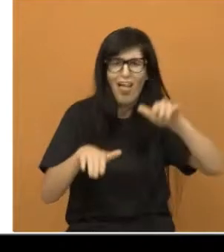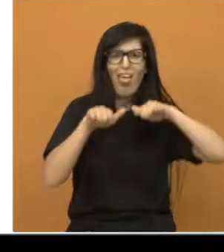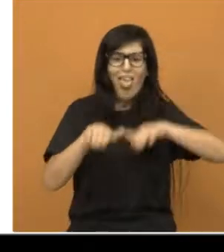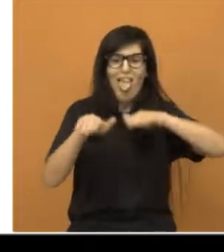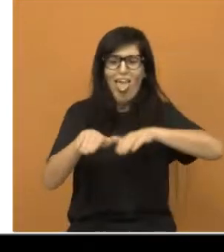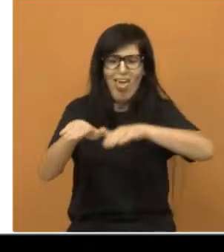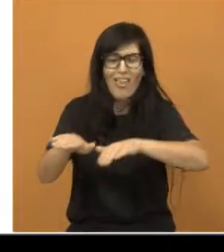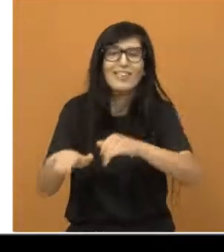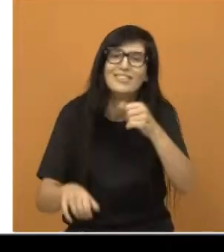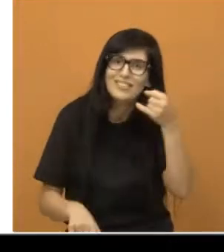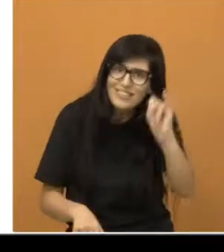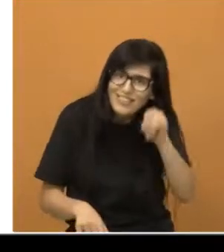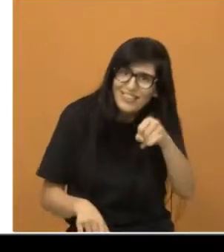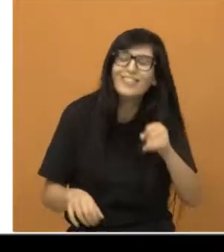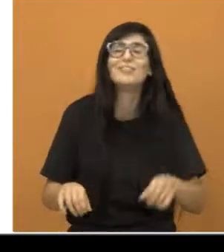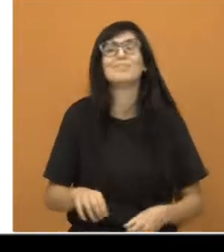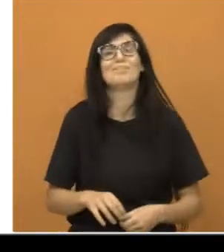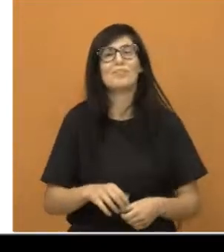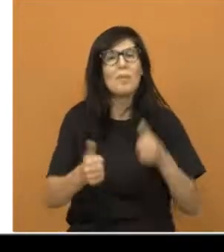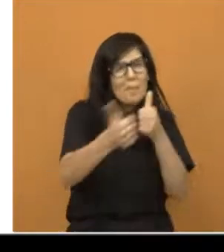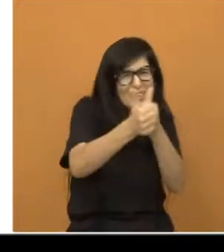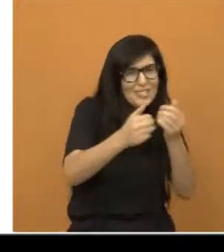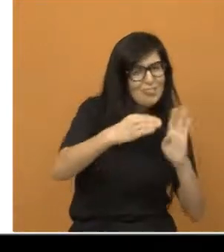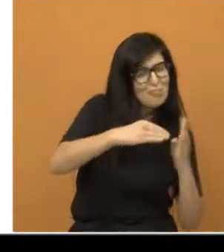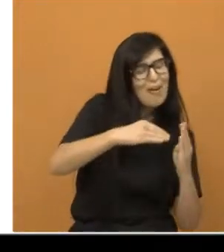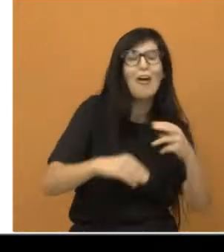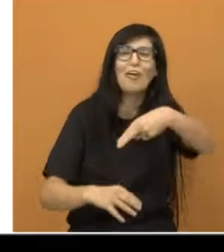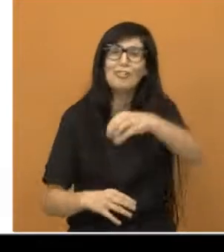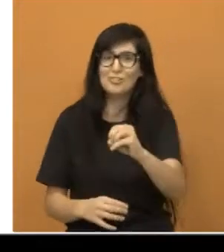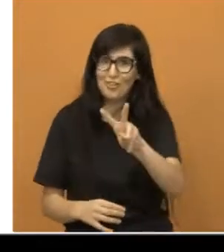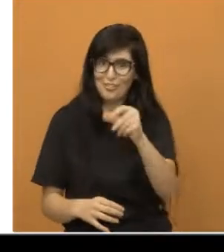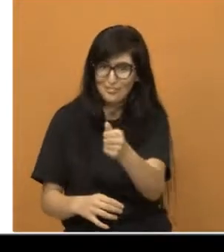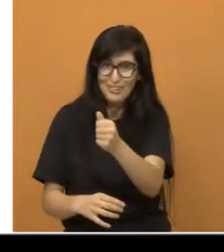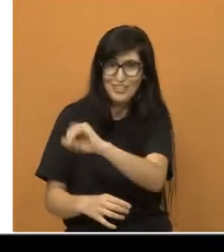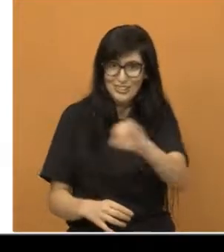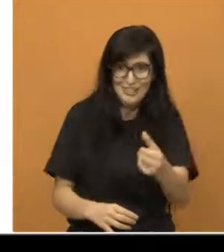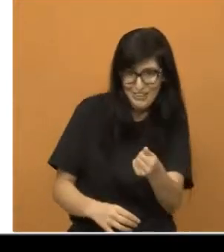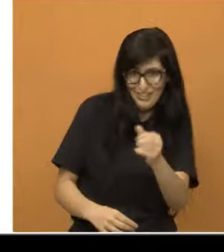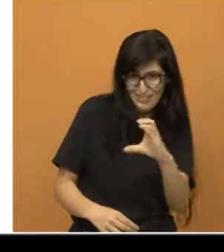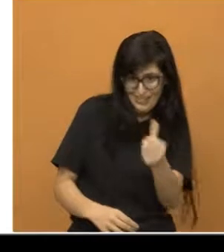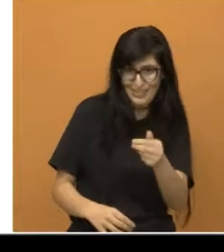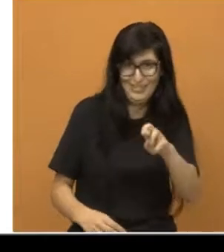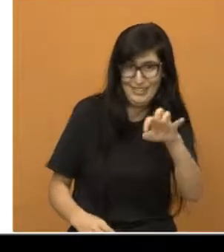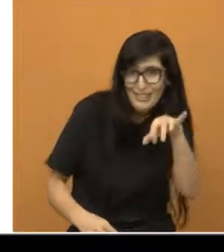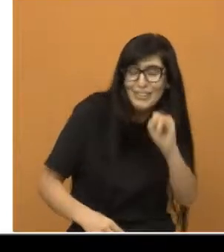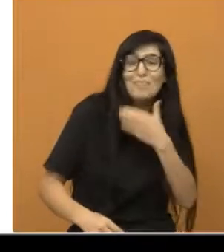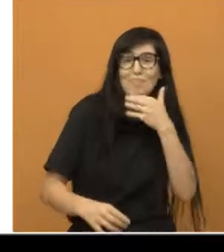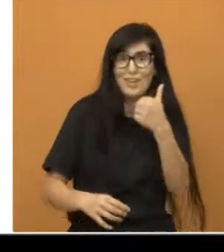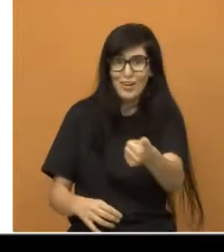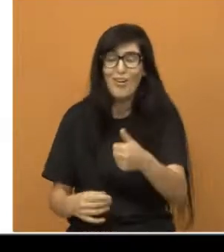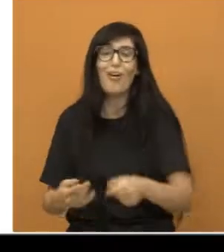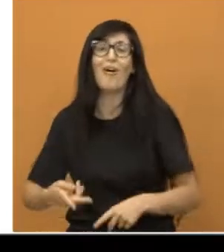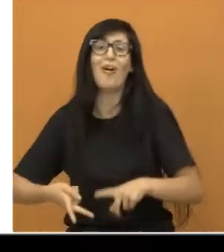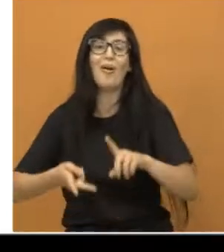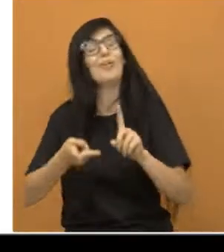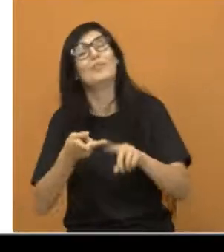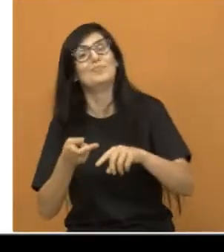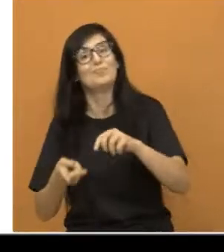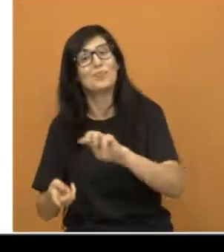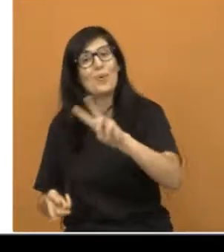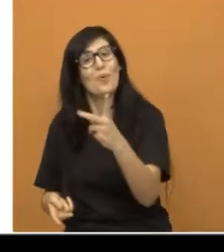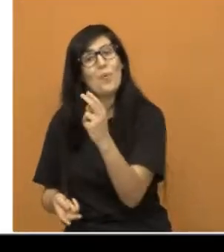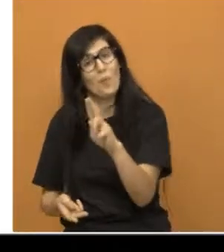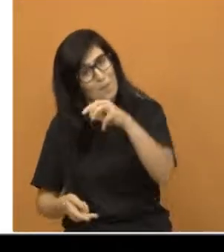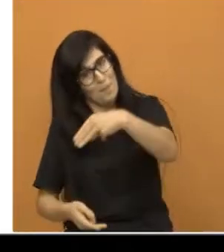favorecendo a região oeste, lá para o Novo Jacareí, que vai terminar aqui na Avenida Industrial, no Jardim de Flórida, vai melhorar o Humberto Castelo Manco, vai ter essa